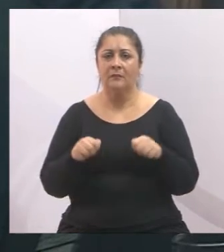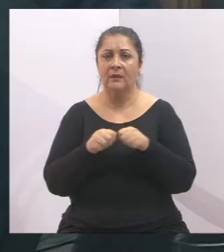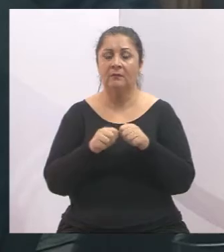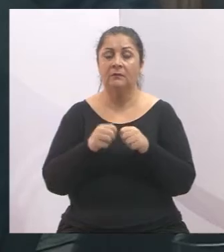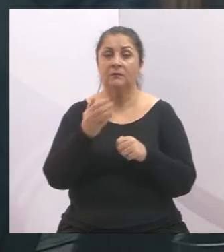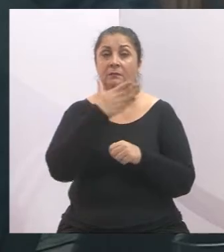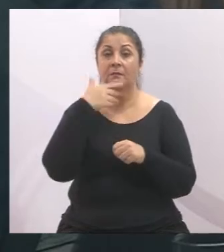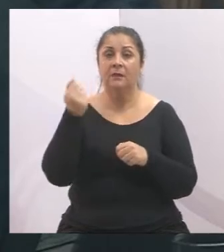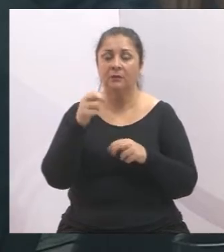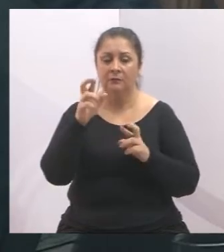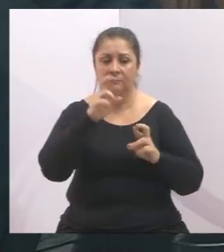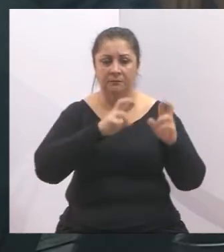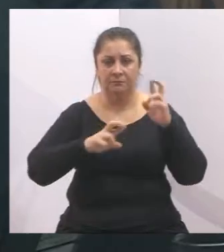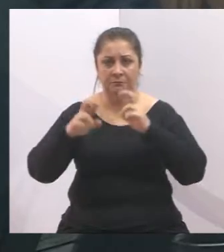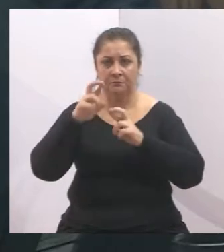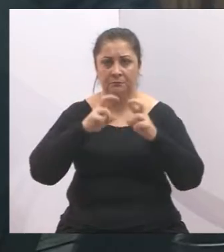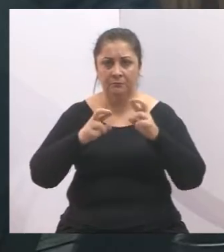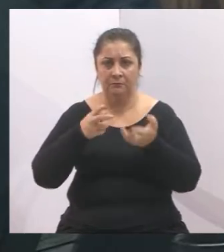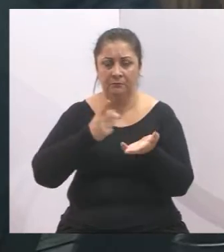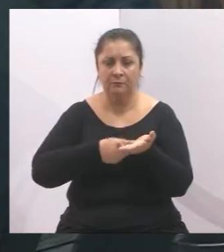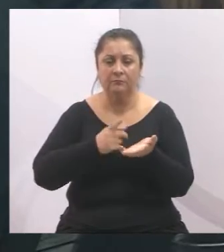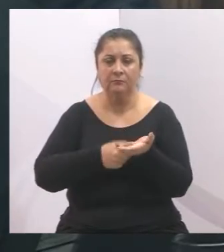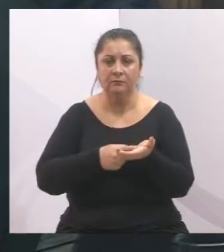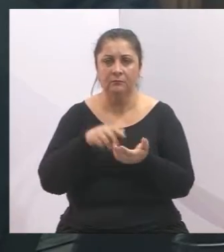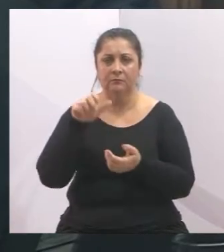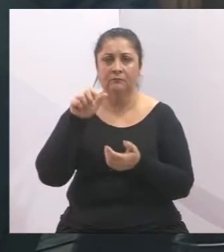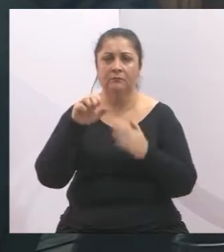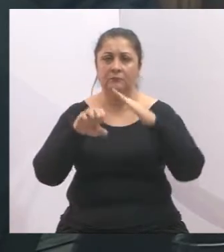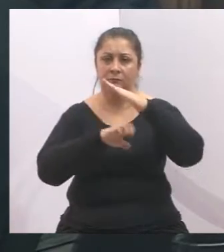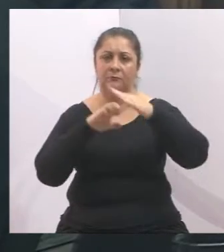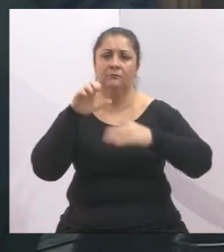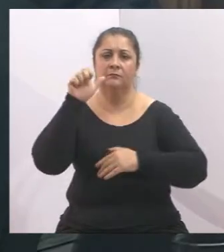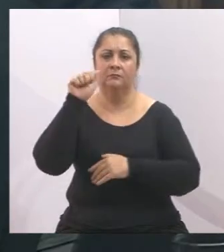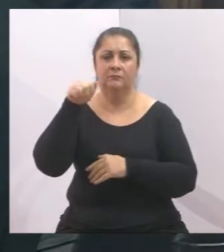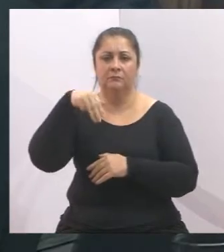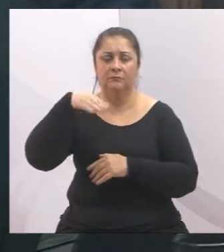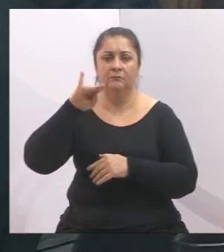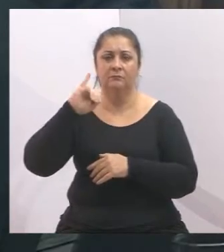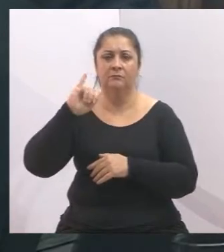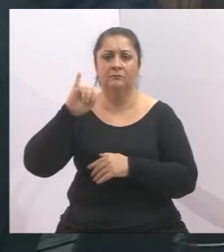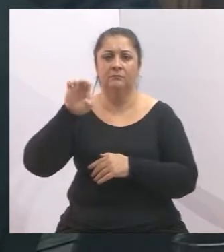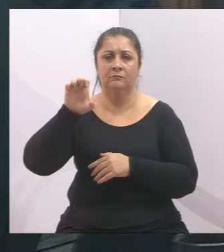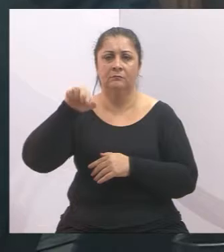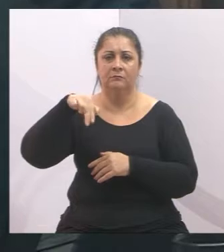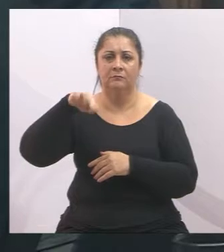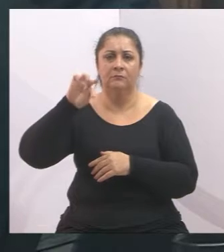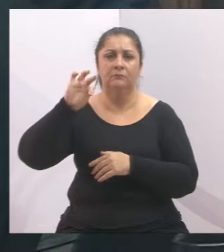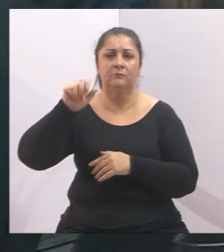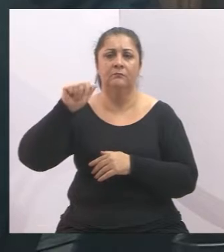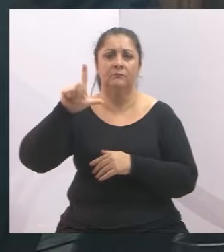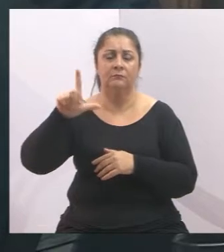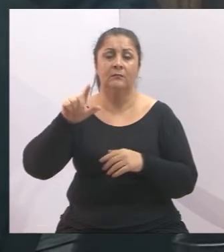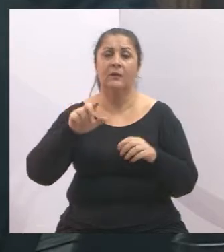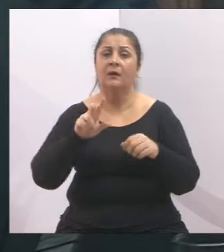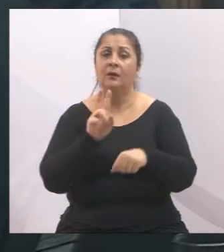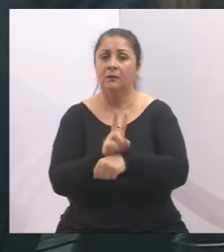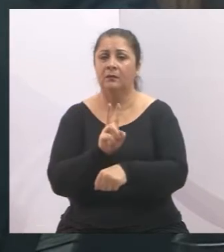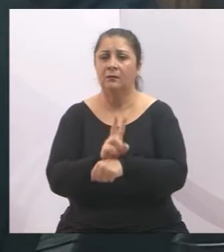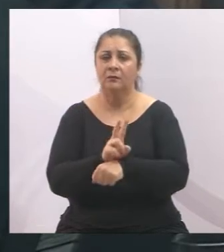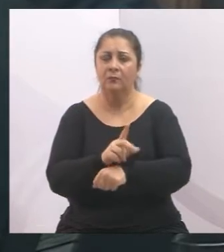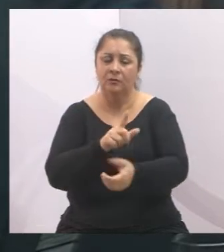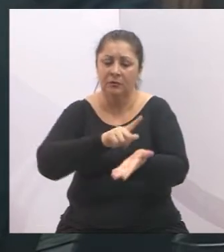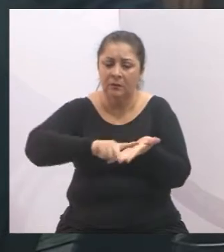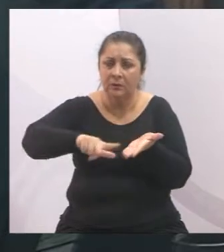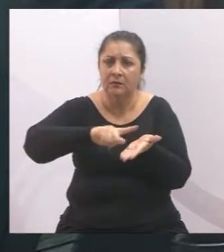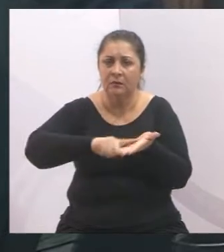fiscalização do contrato da ambiental que faz a limpeza e coleta os resíduos sólidos. Então,